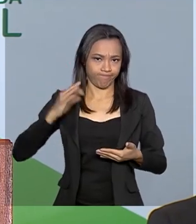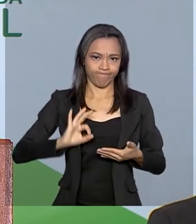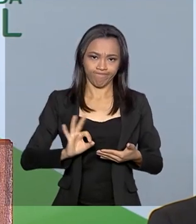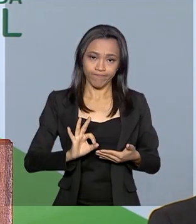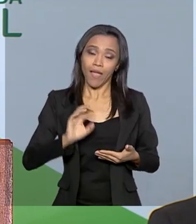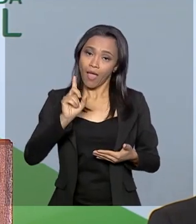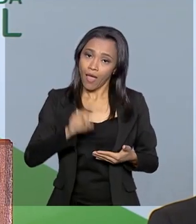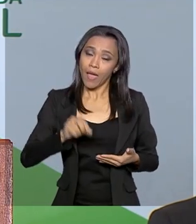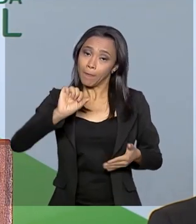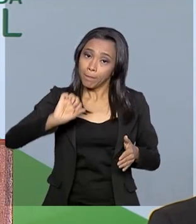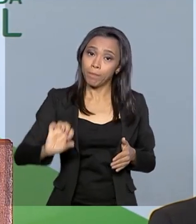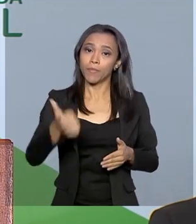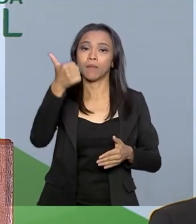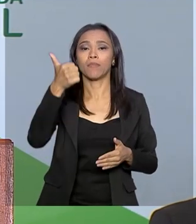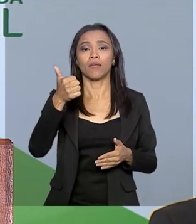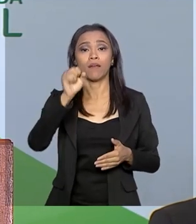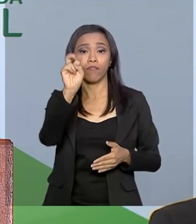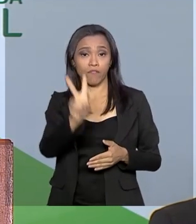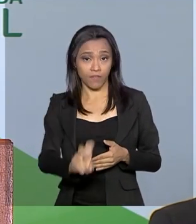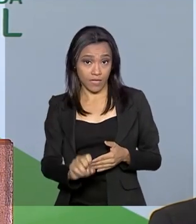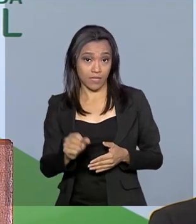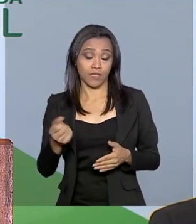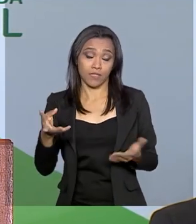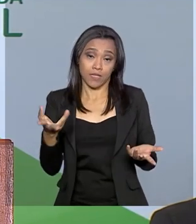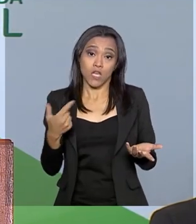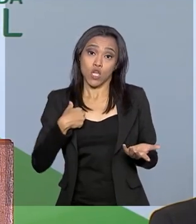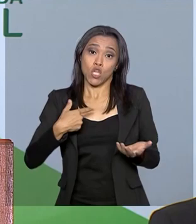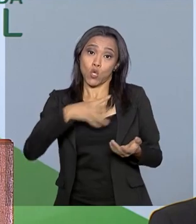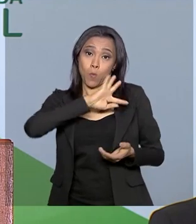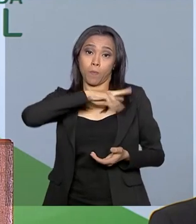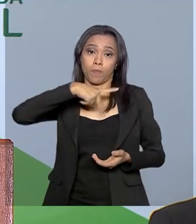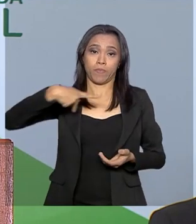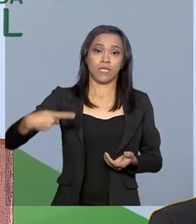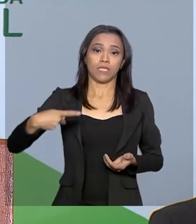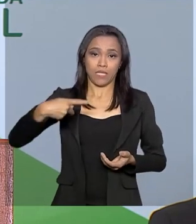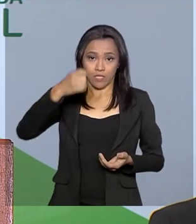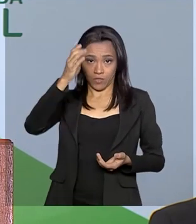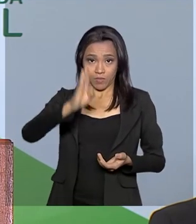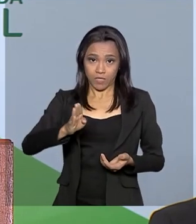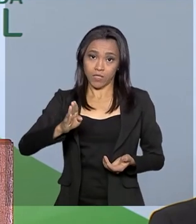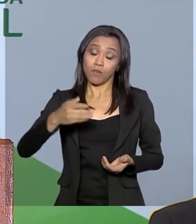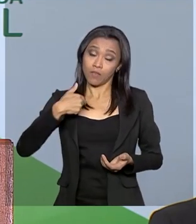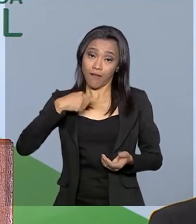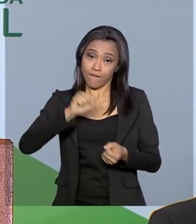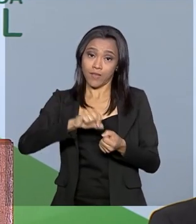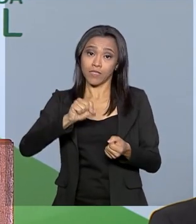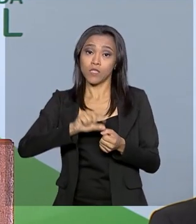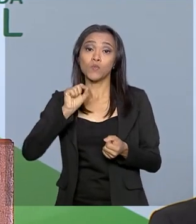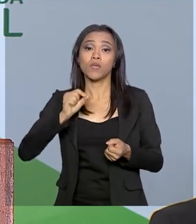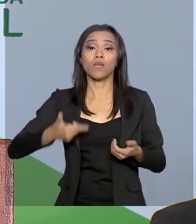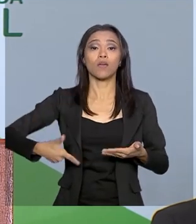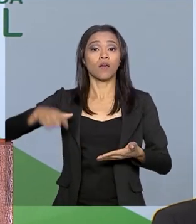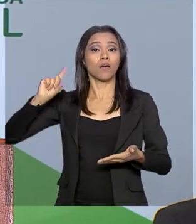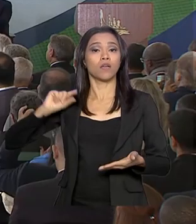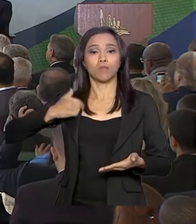Pela primeira vez na história do Brasil, um presidente está honrando aquilo que prometeu durante a campanha.